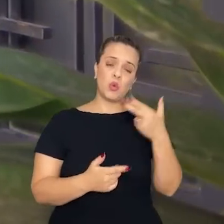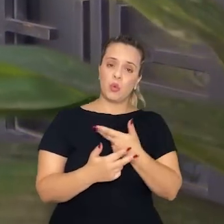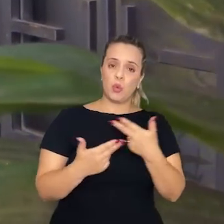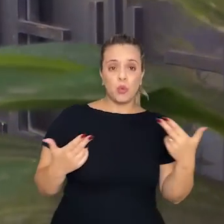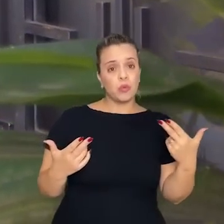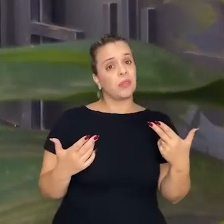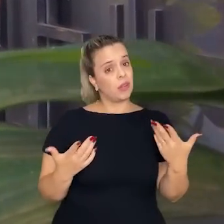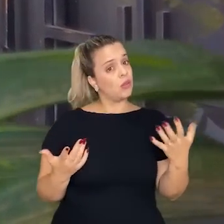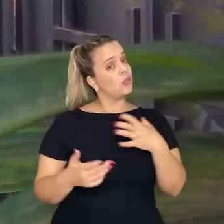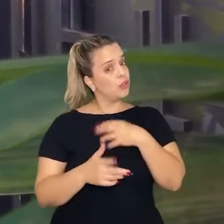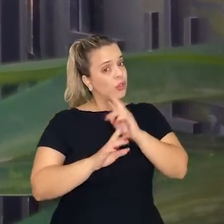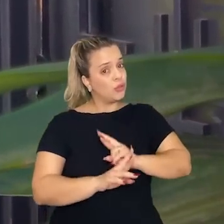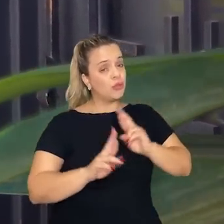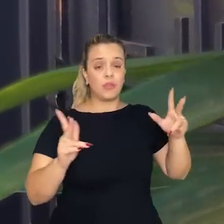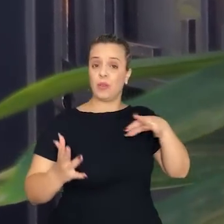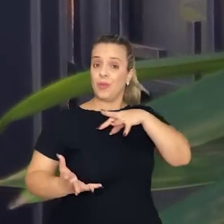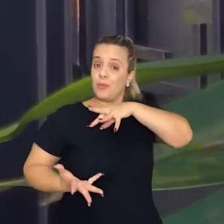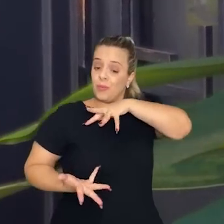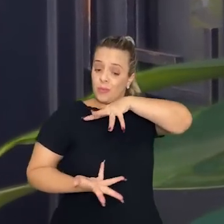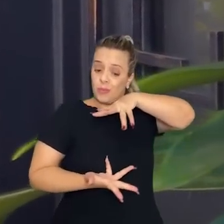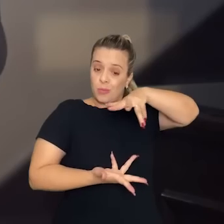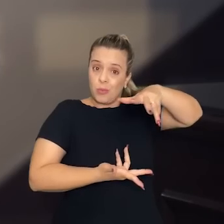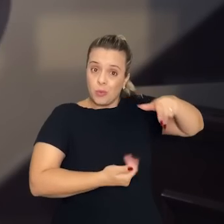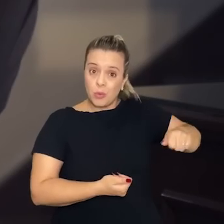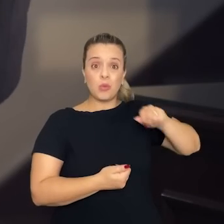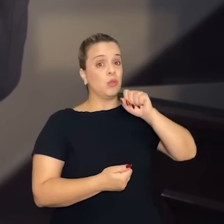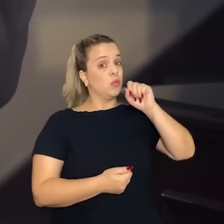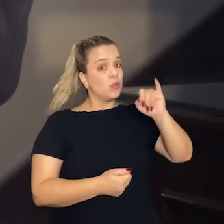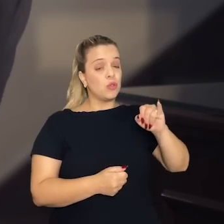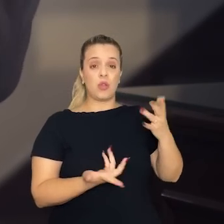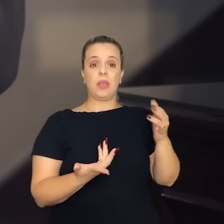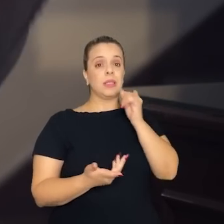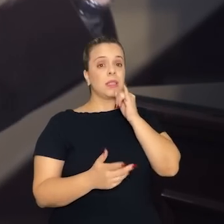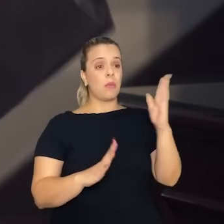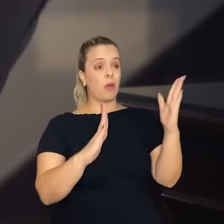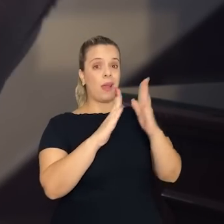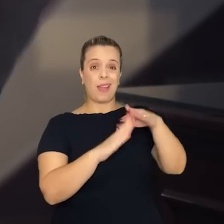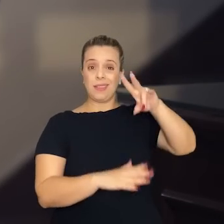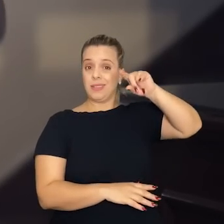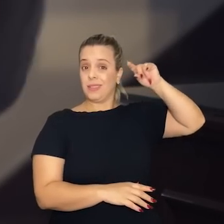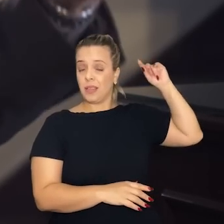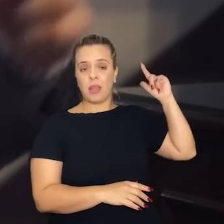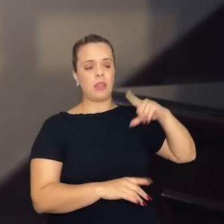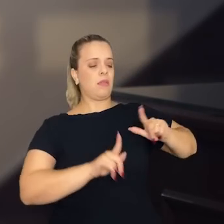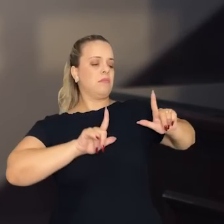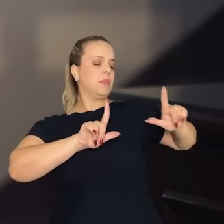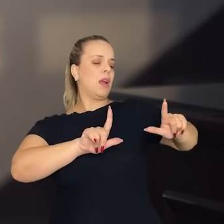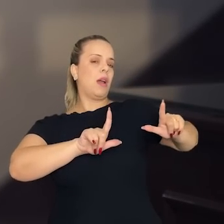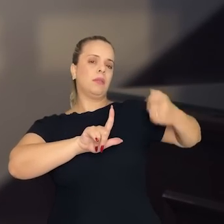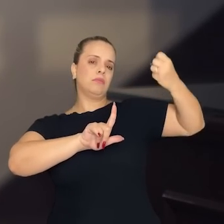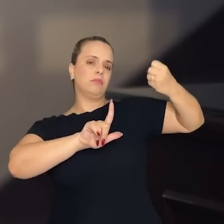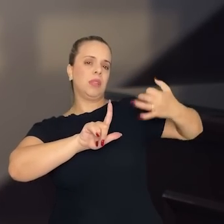Coisa diferente do mundo, no mundo inteiro você passa, em todos os prédios históricos do mundo tem uma plaquinha lá,